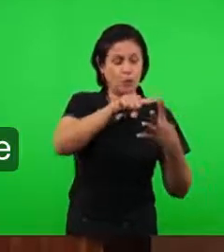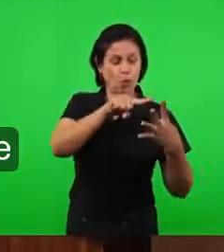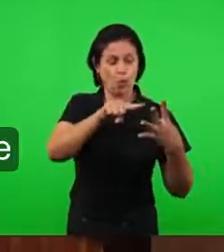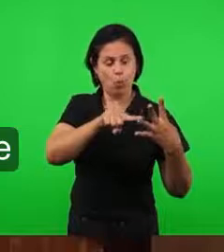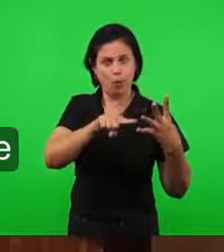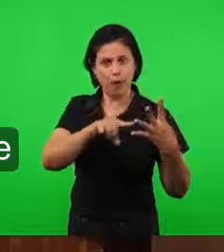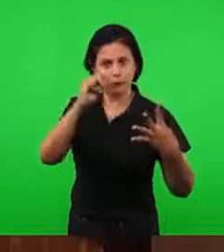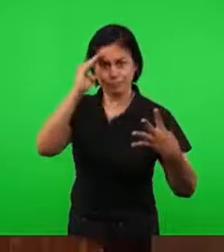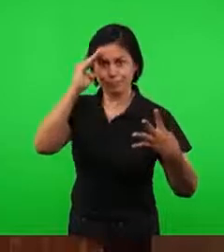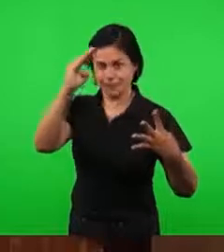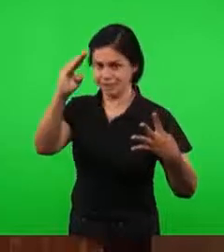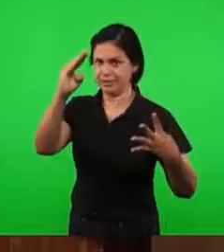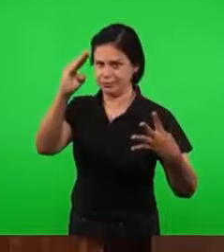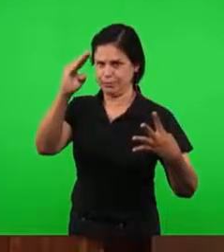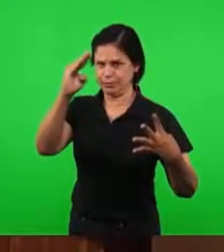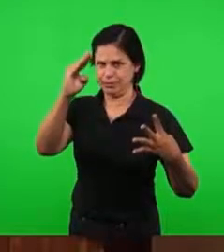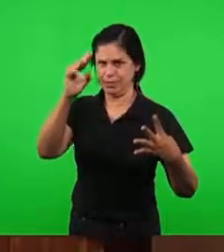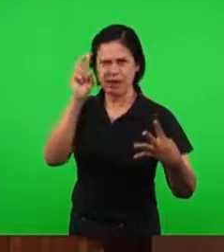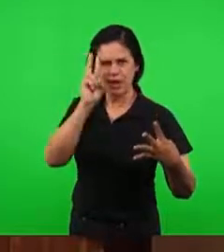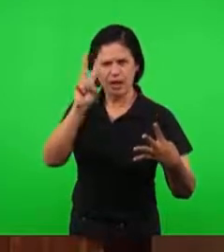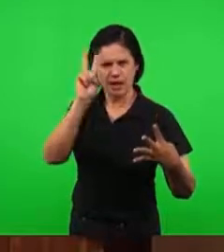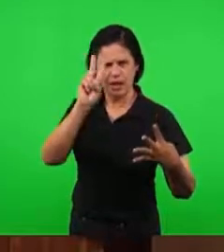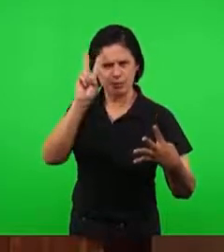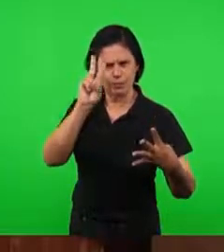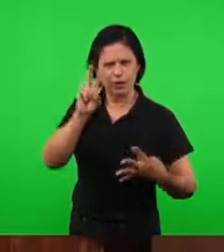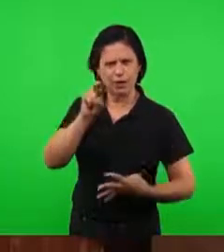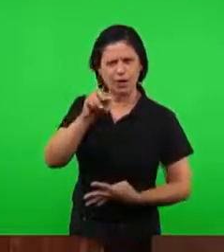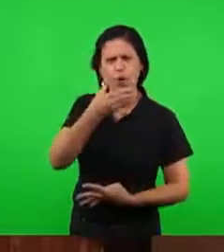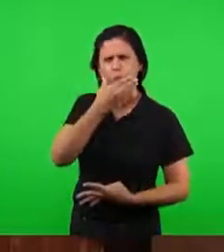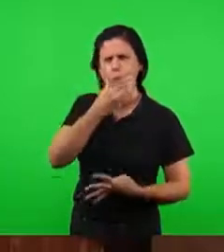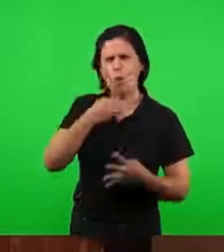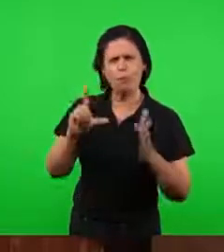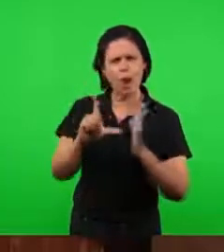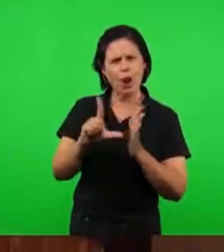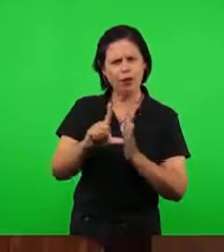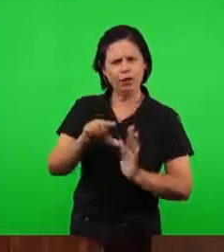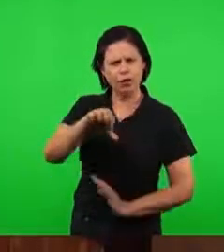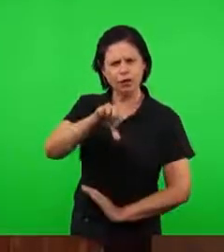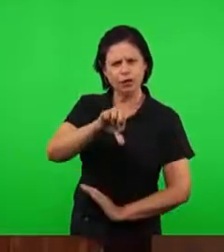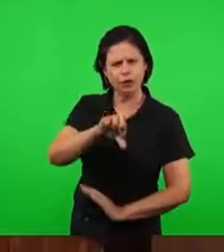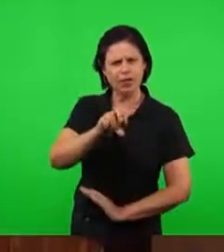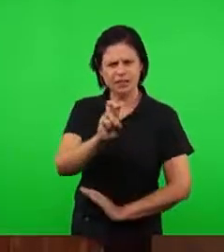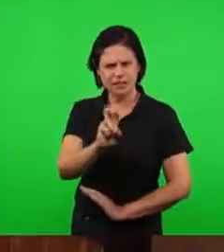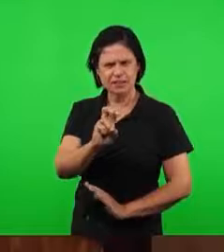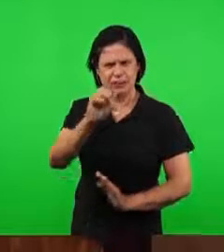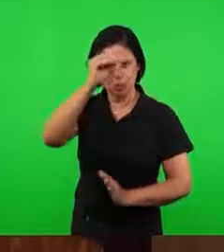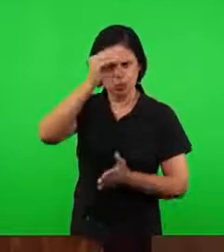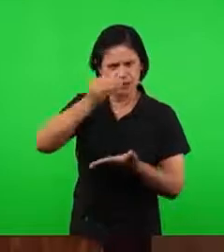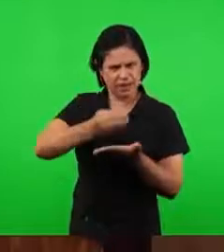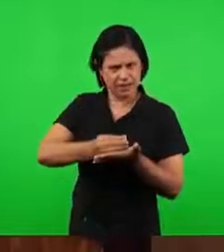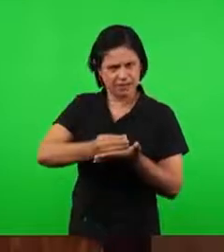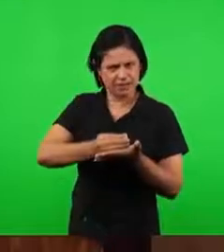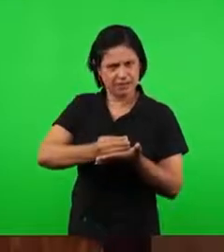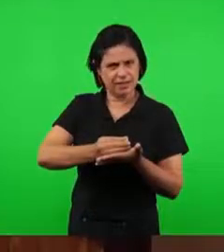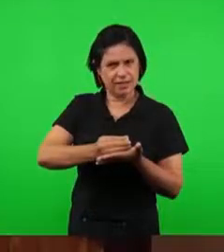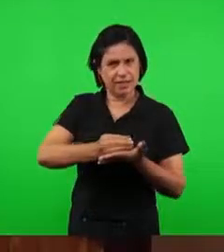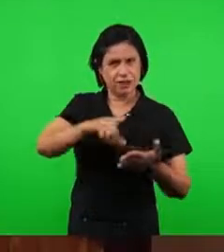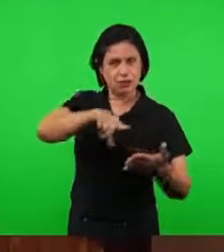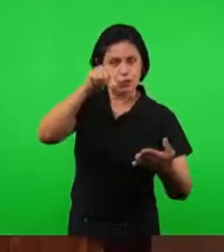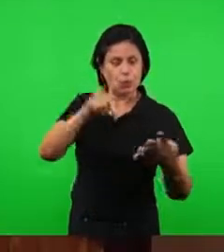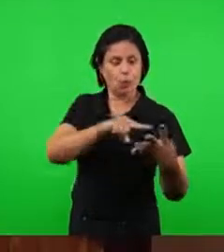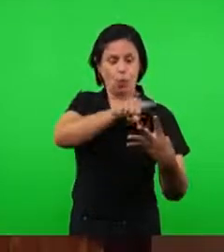que estão das 95 teses de Lutero. Esses quatro princípios